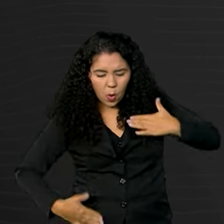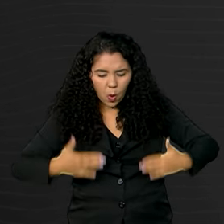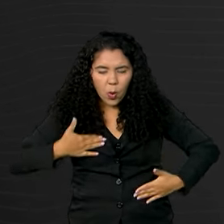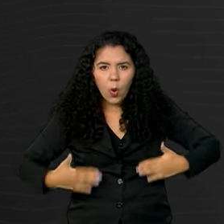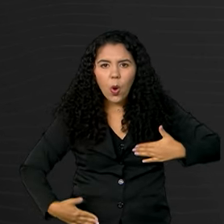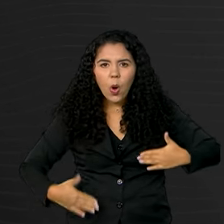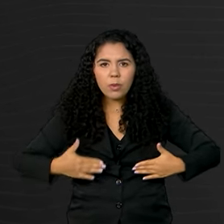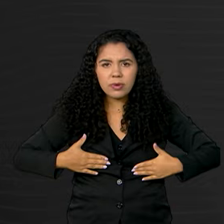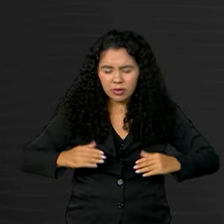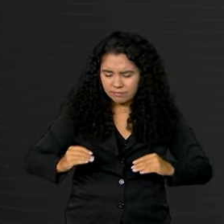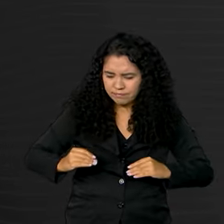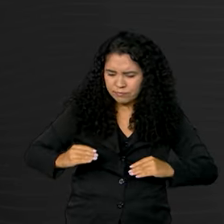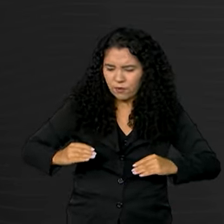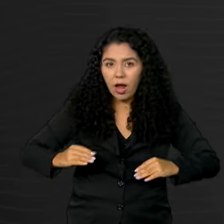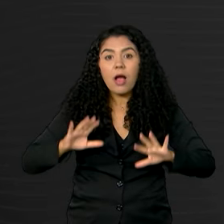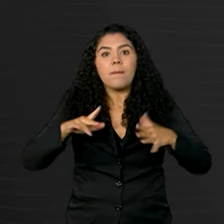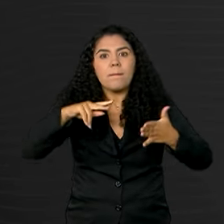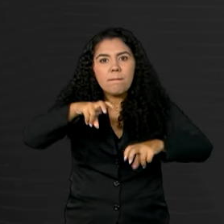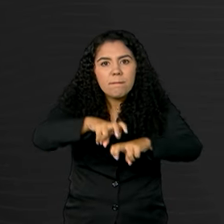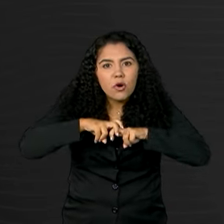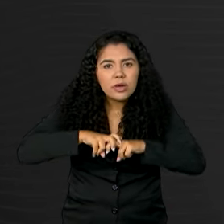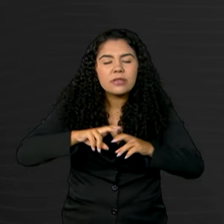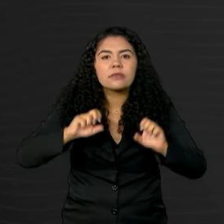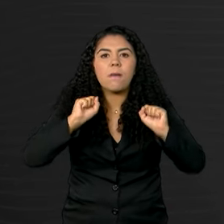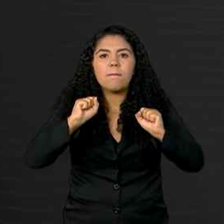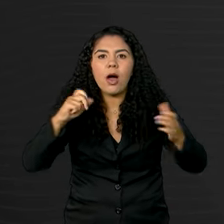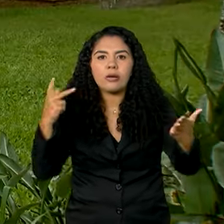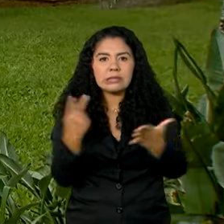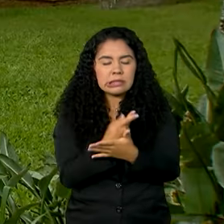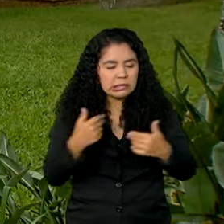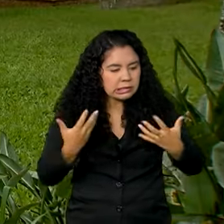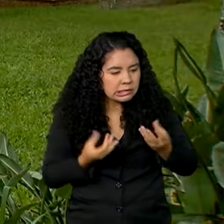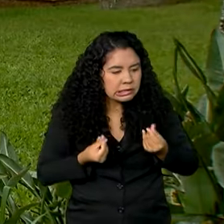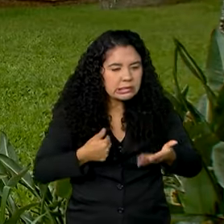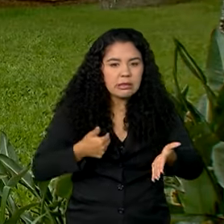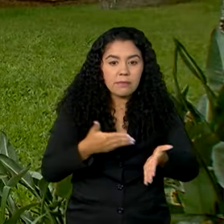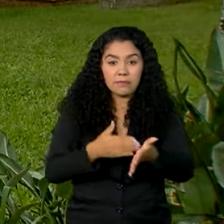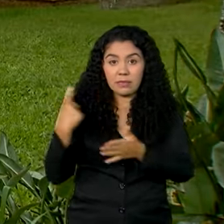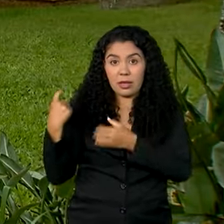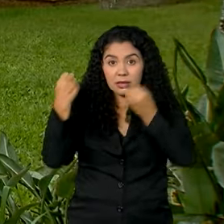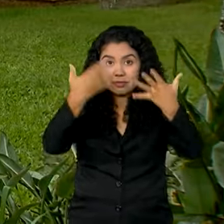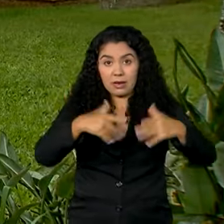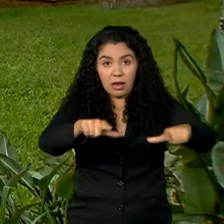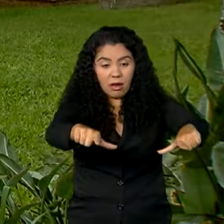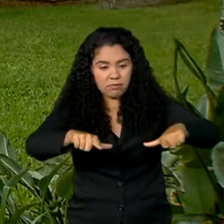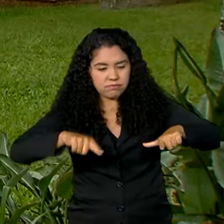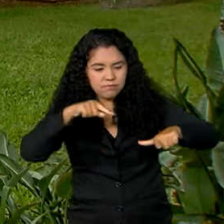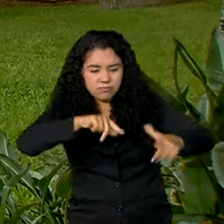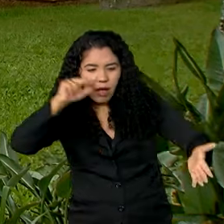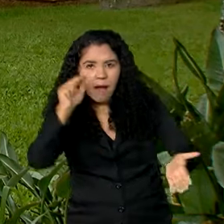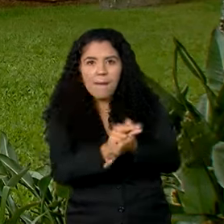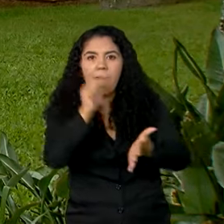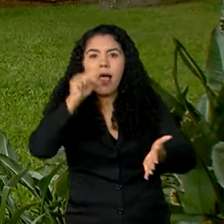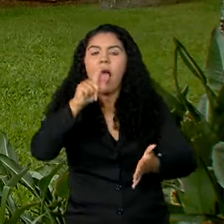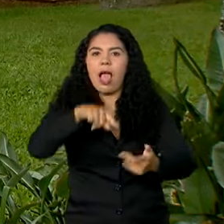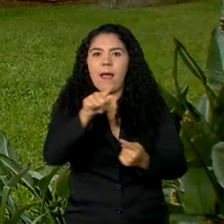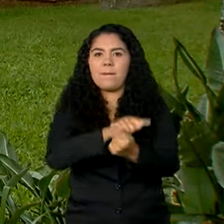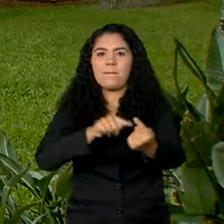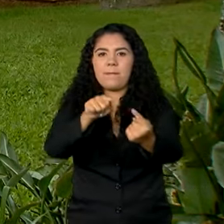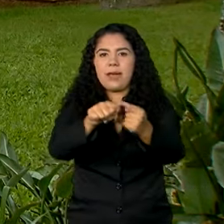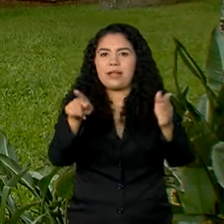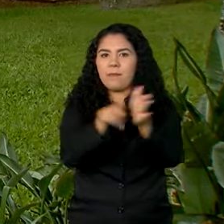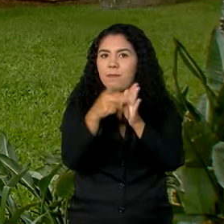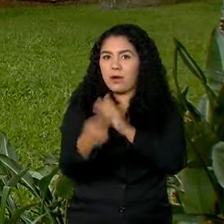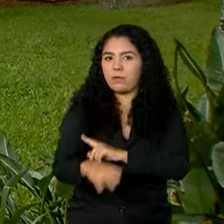corpo. Por isso, a doença é considerada incapacitante. Essa certificação é uma das metas do programa Brasil